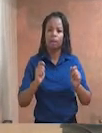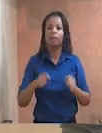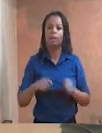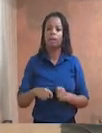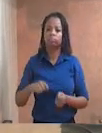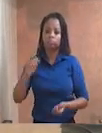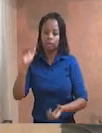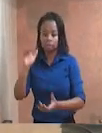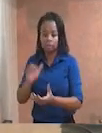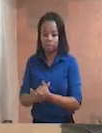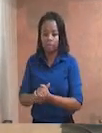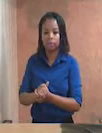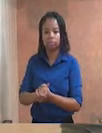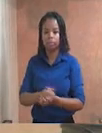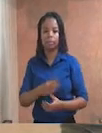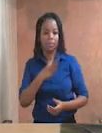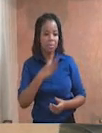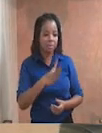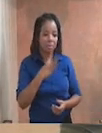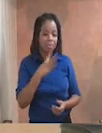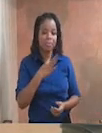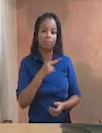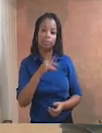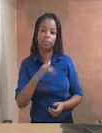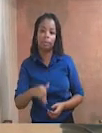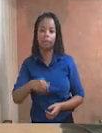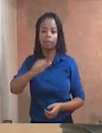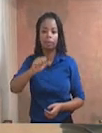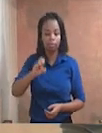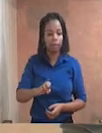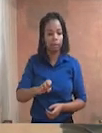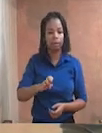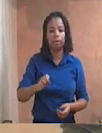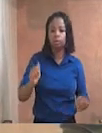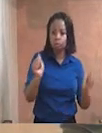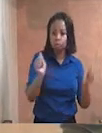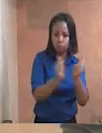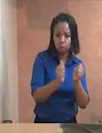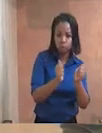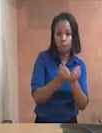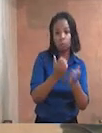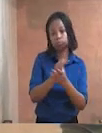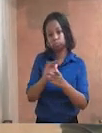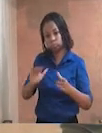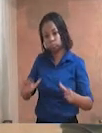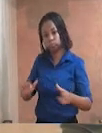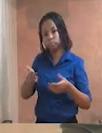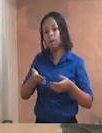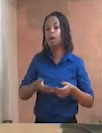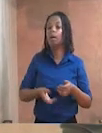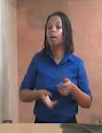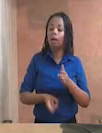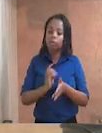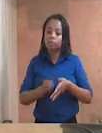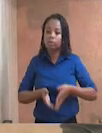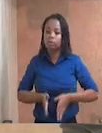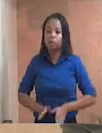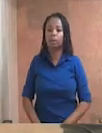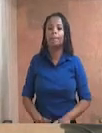reconhecidos pelos pais, conjunta ou separadamente do próprio termo de nascimento, por